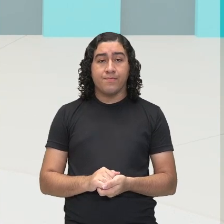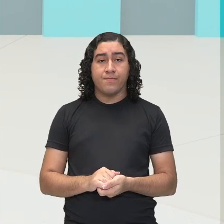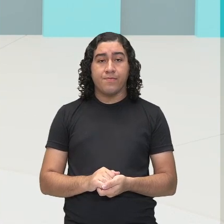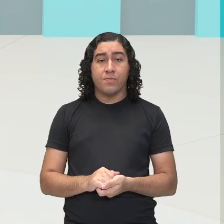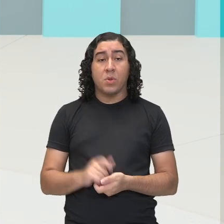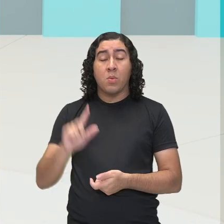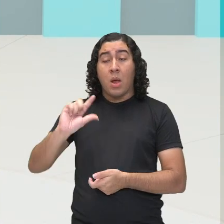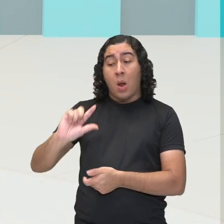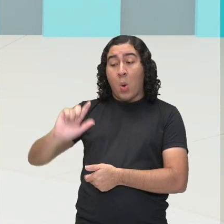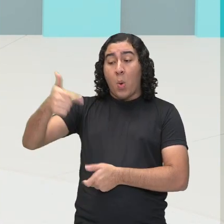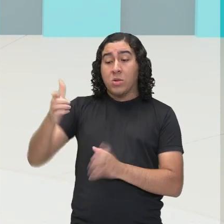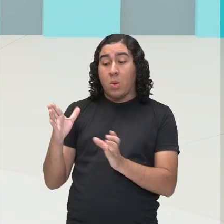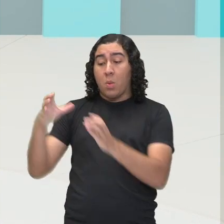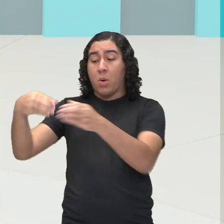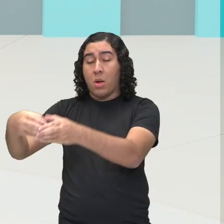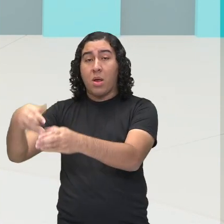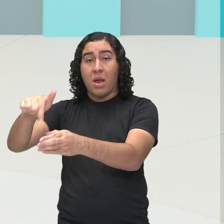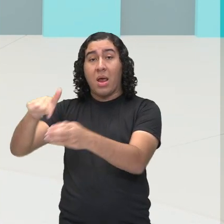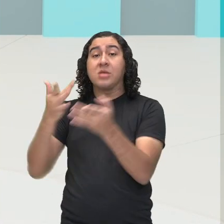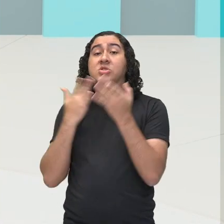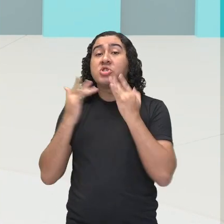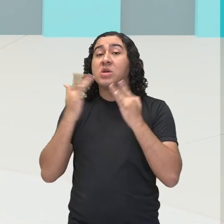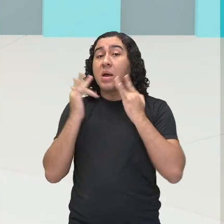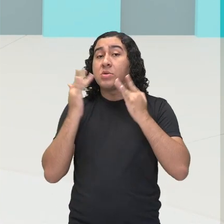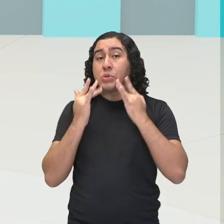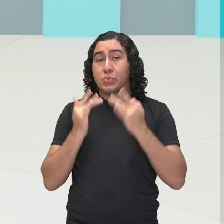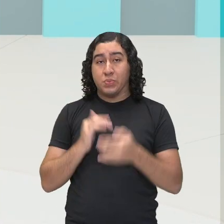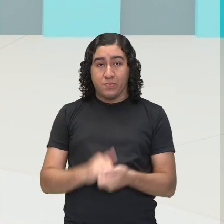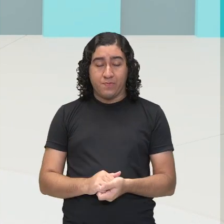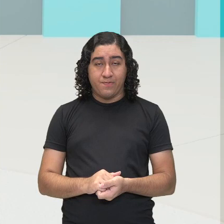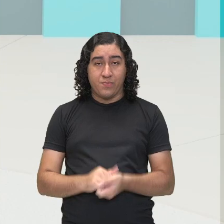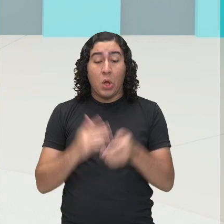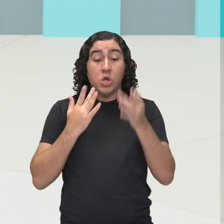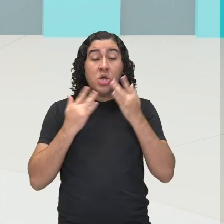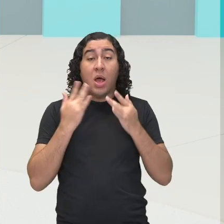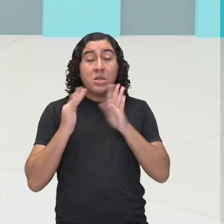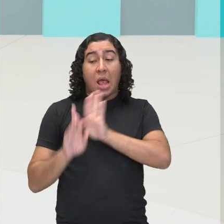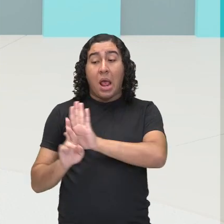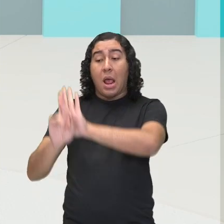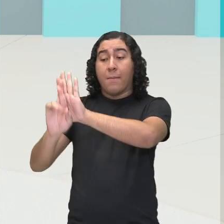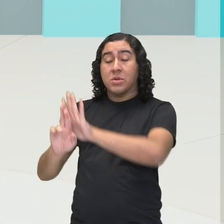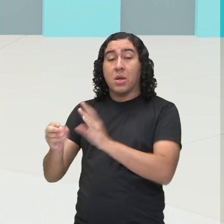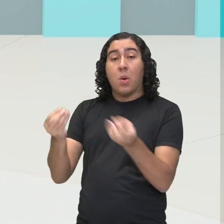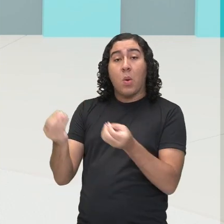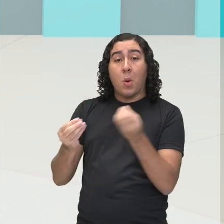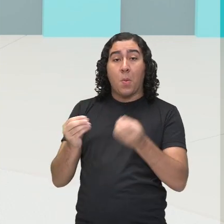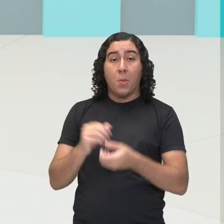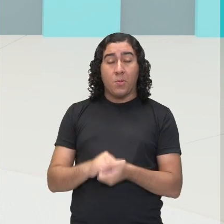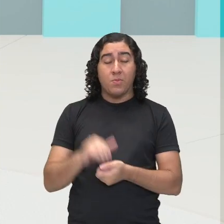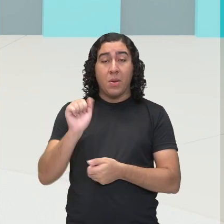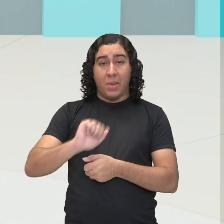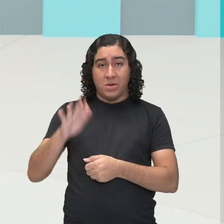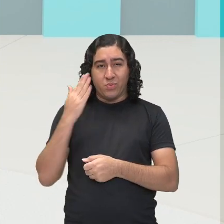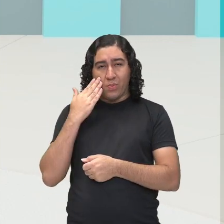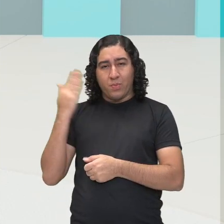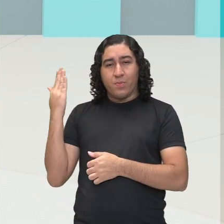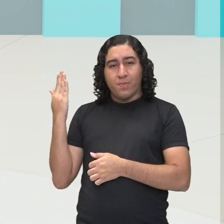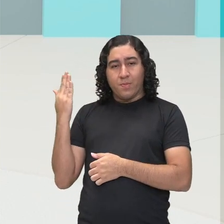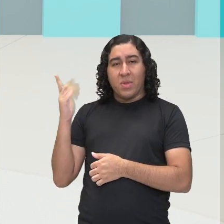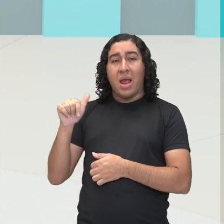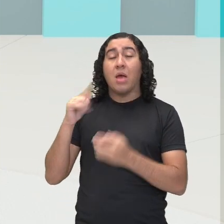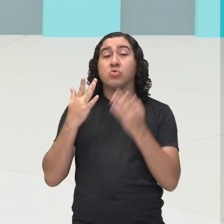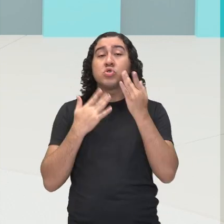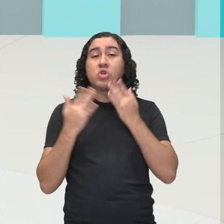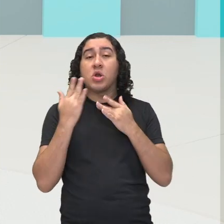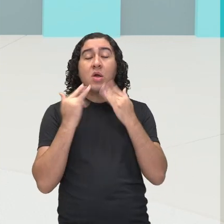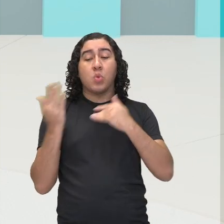artística, que é o teatro. Que ele é representado aqui, que é um teatro contemporâneo. Que